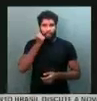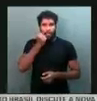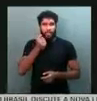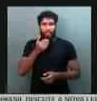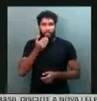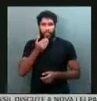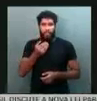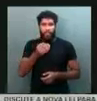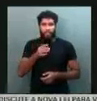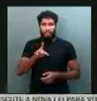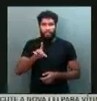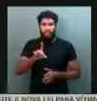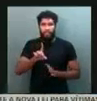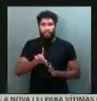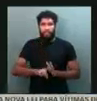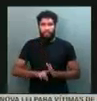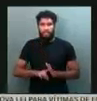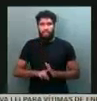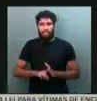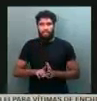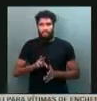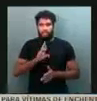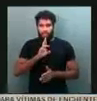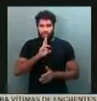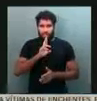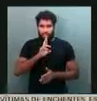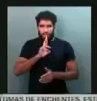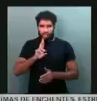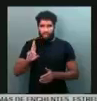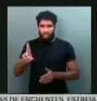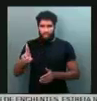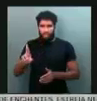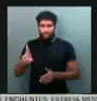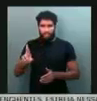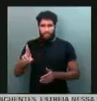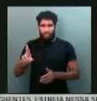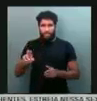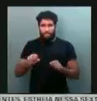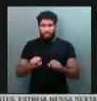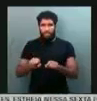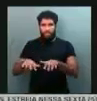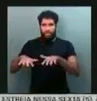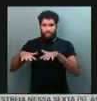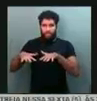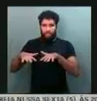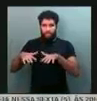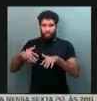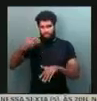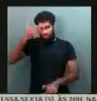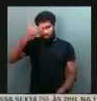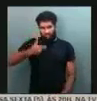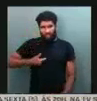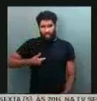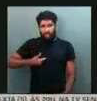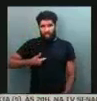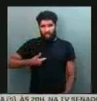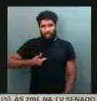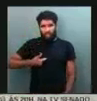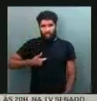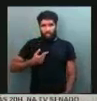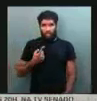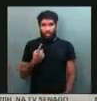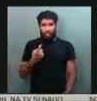direito de réplica aos senadores em audiências públicas fui eu, e o único